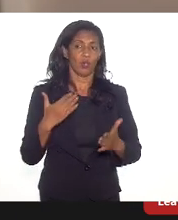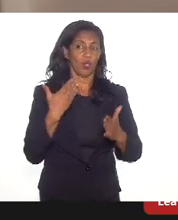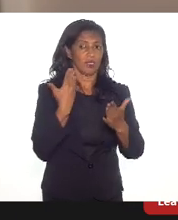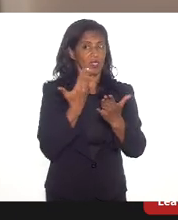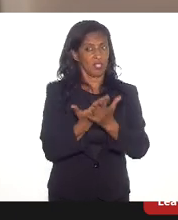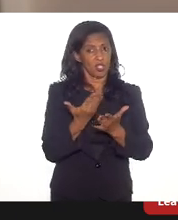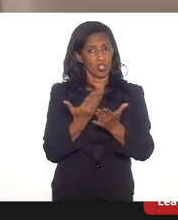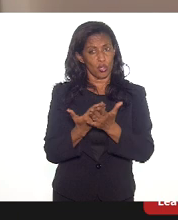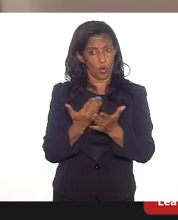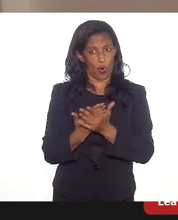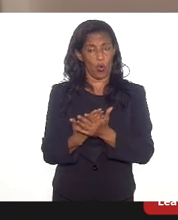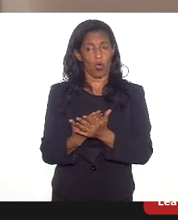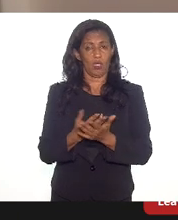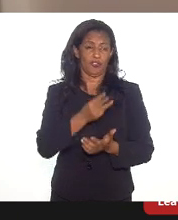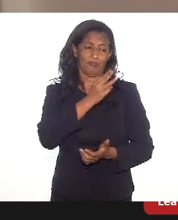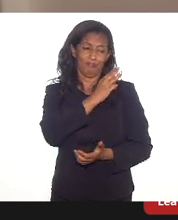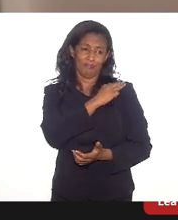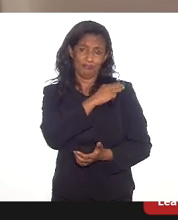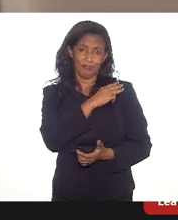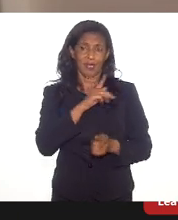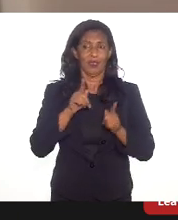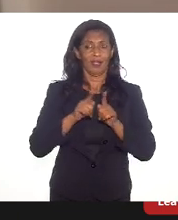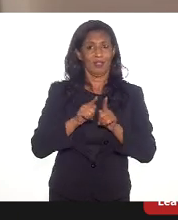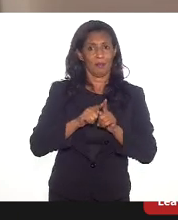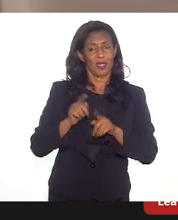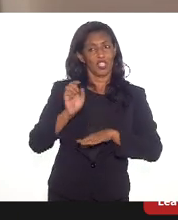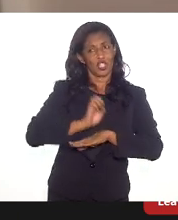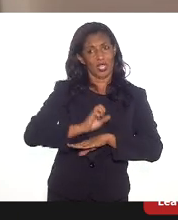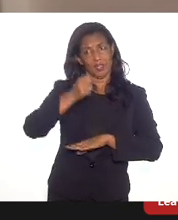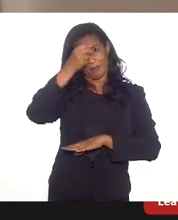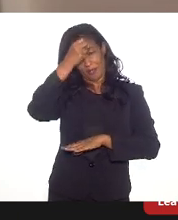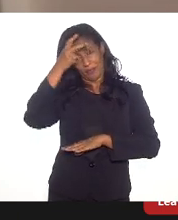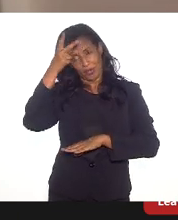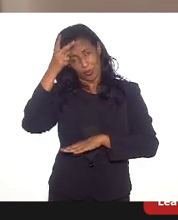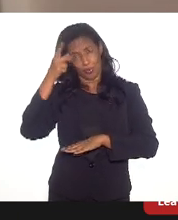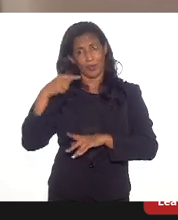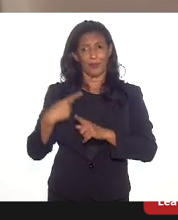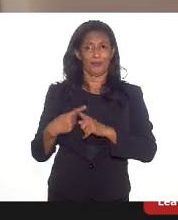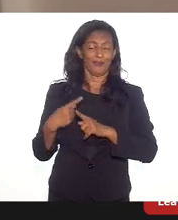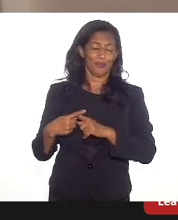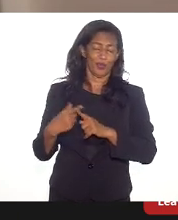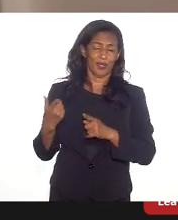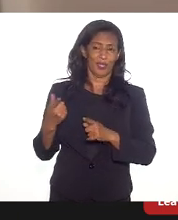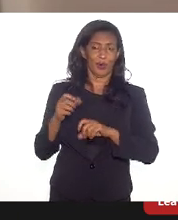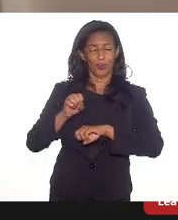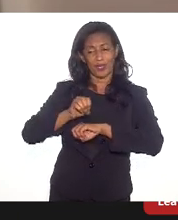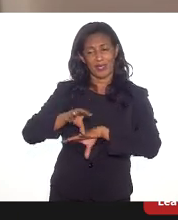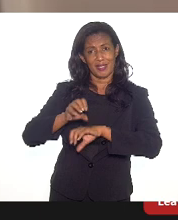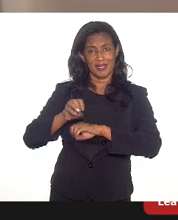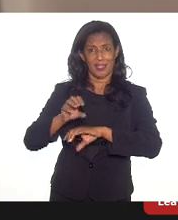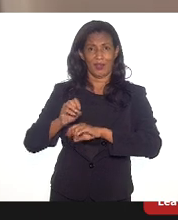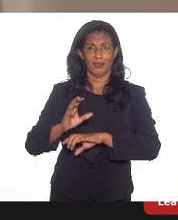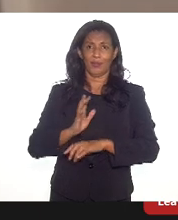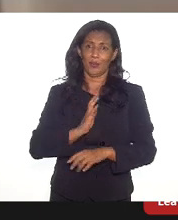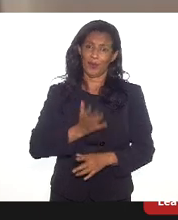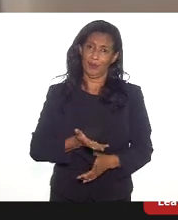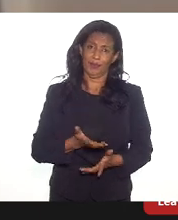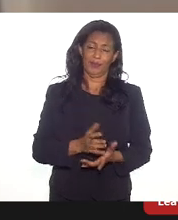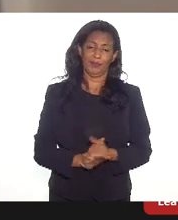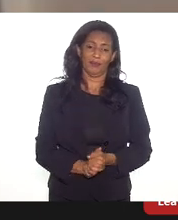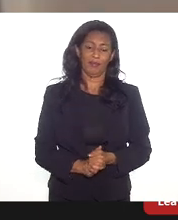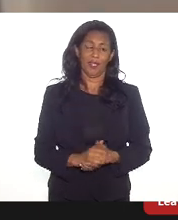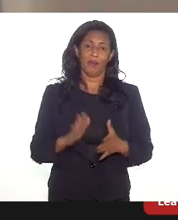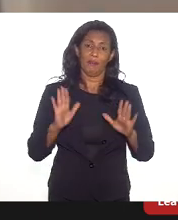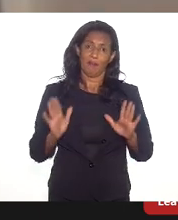do Estado das prefeituras têm muito que melhorar porque os padrões educacionais delas são absolutamente ridículos. Mas nós temos uma